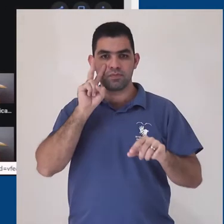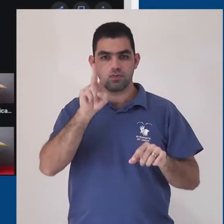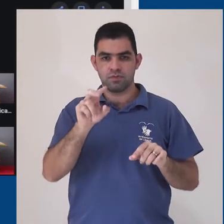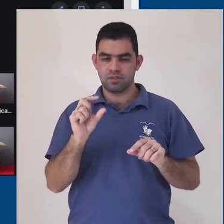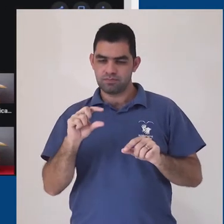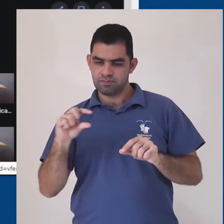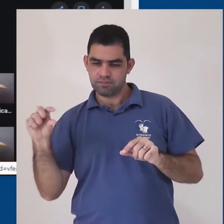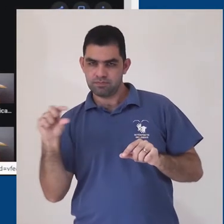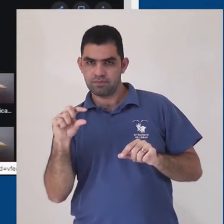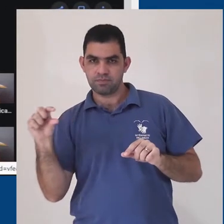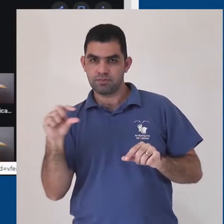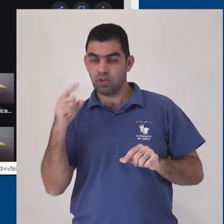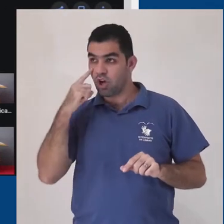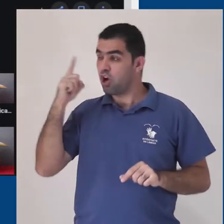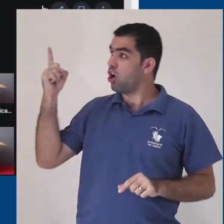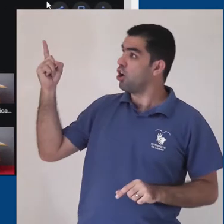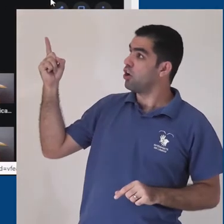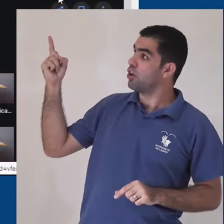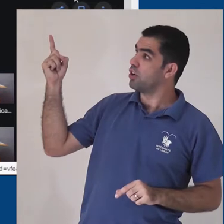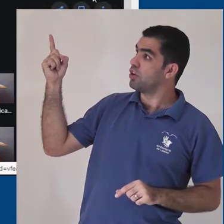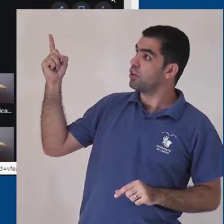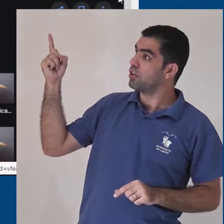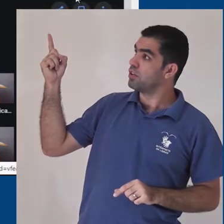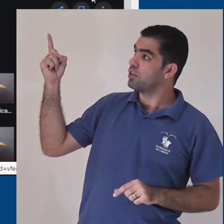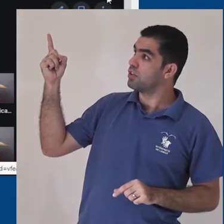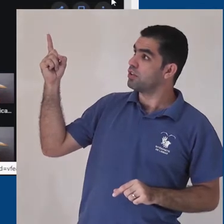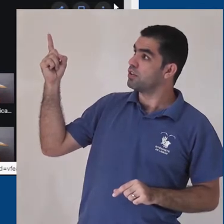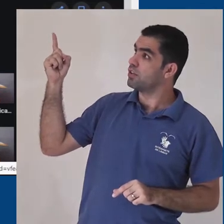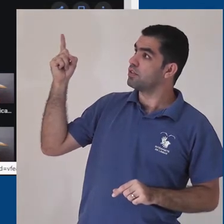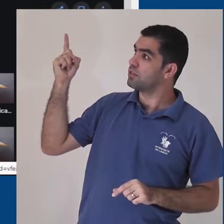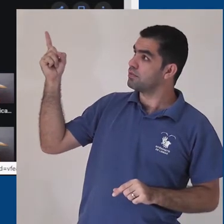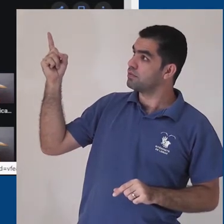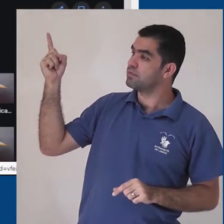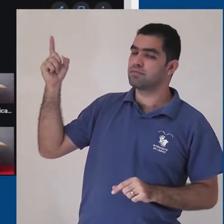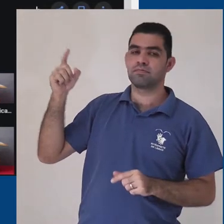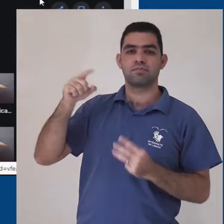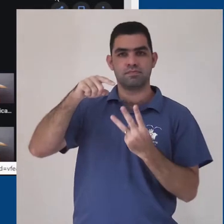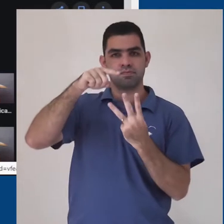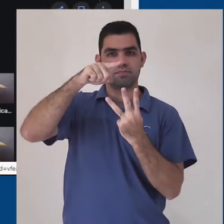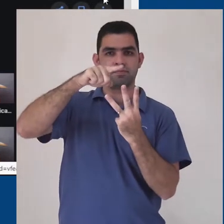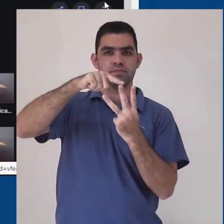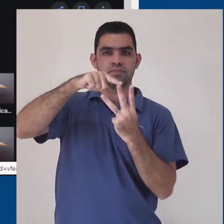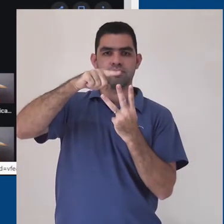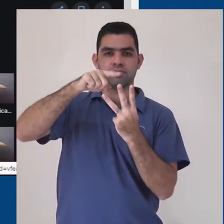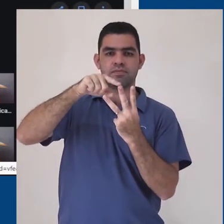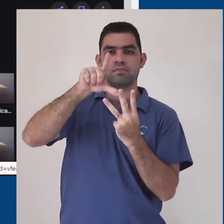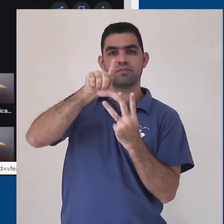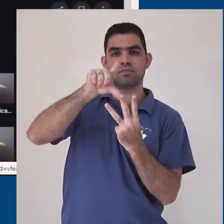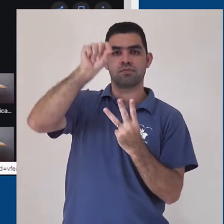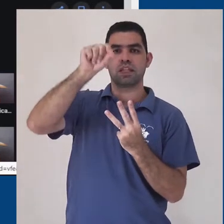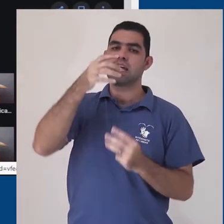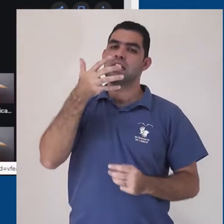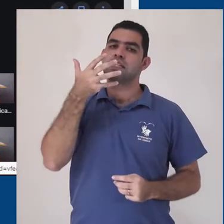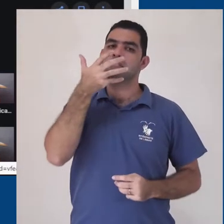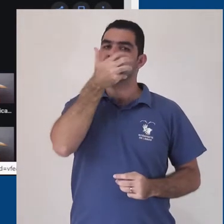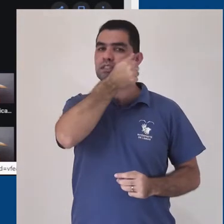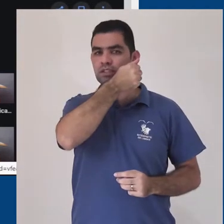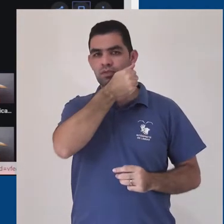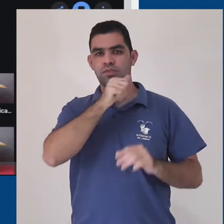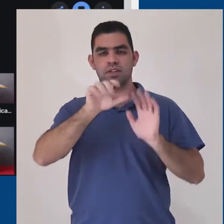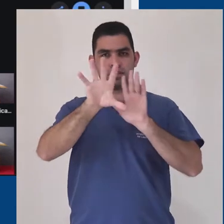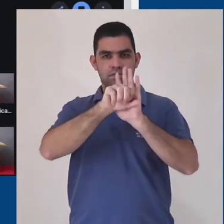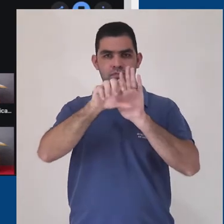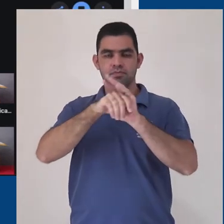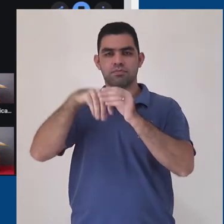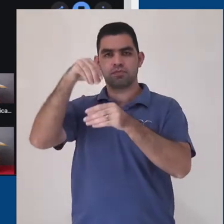Embaixo da foto, no canto direito, temos três ícones. A bandeira no meio entre os dois ícones nos permite salvar a imagem nas nossas